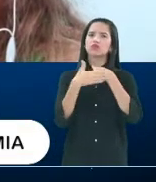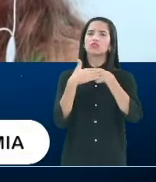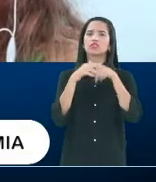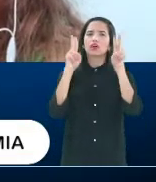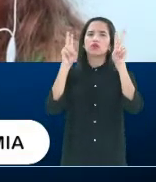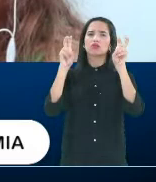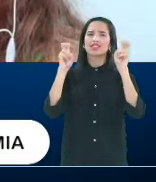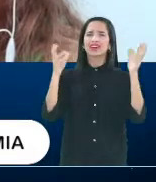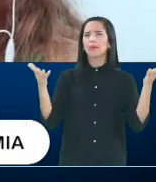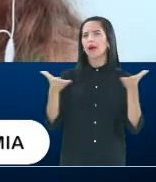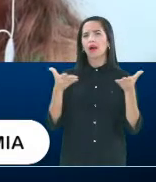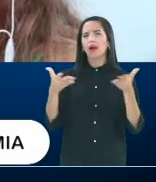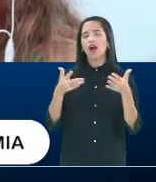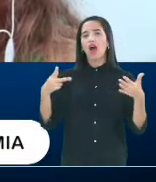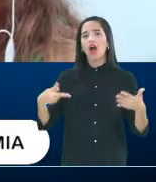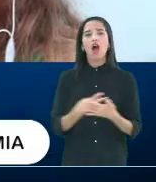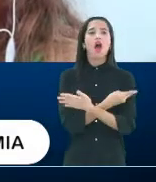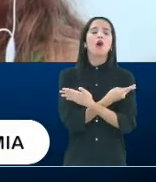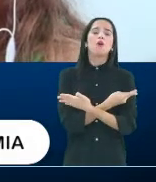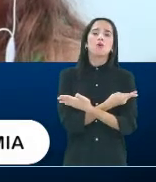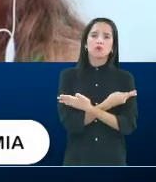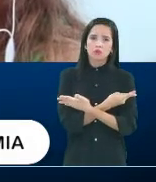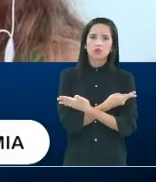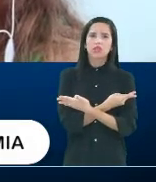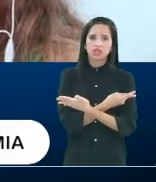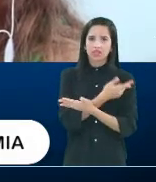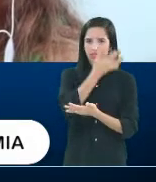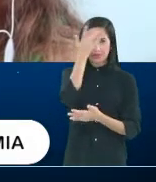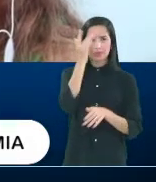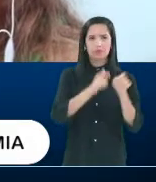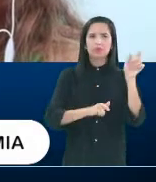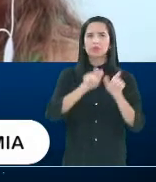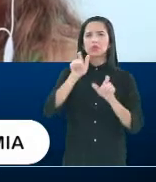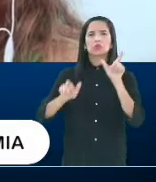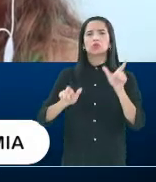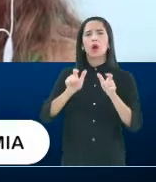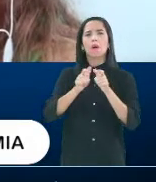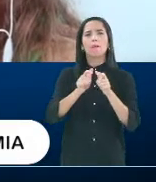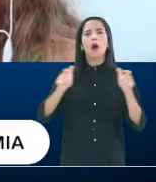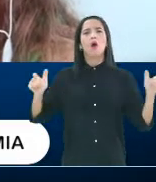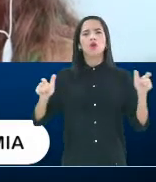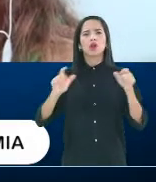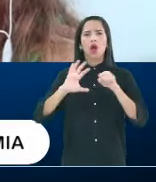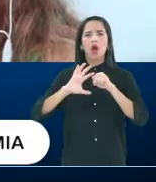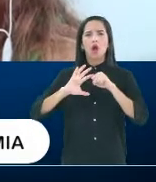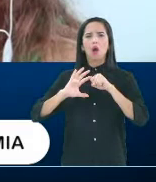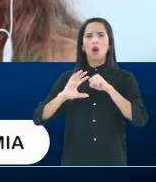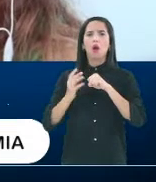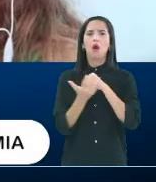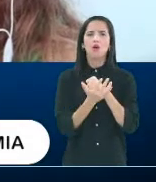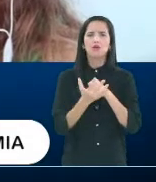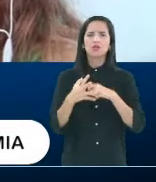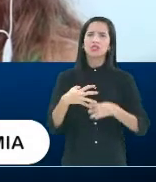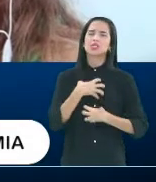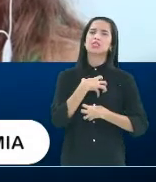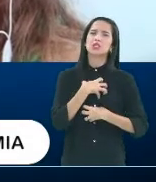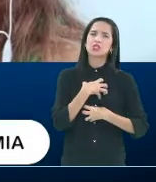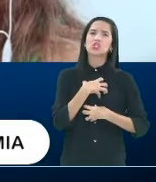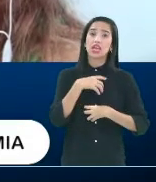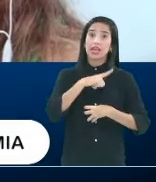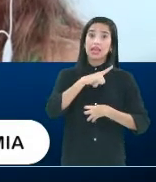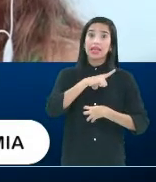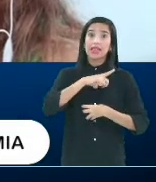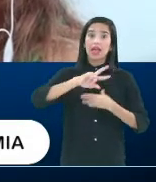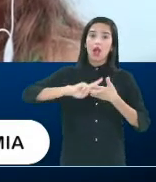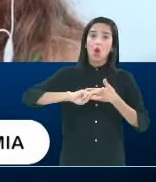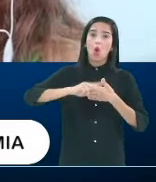gente que passou por essa doença, que fica algumas sequelas, essas